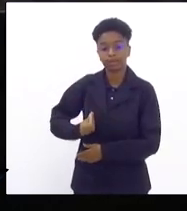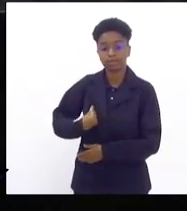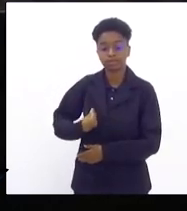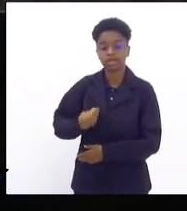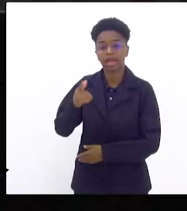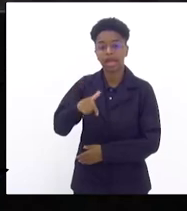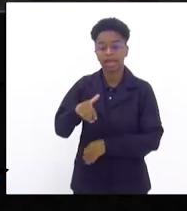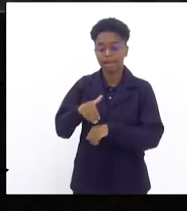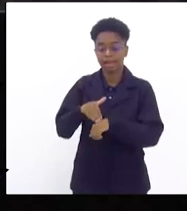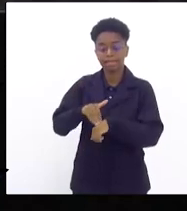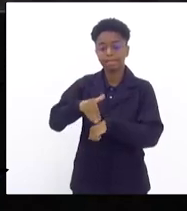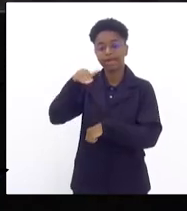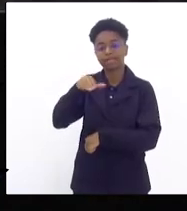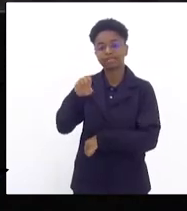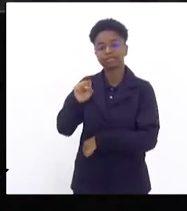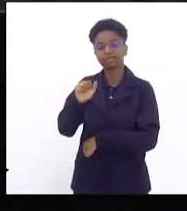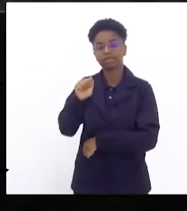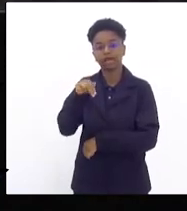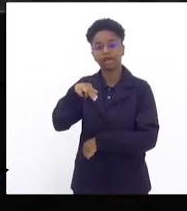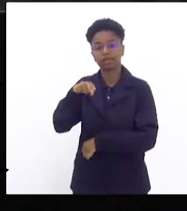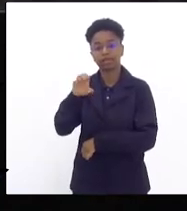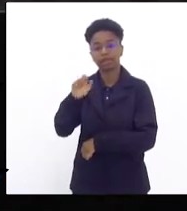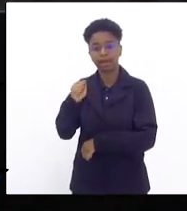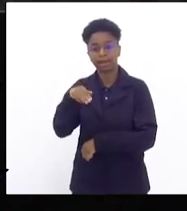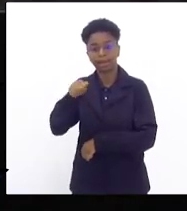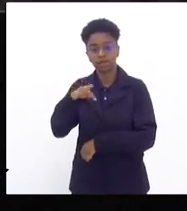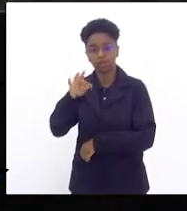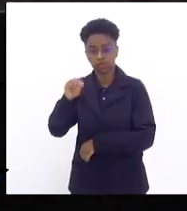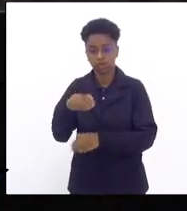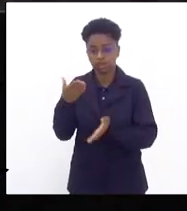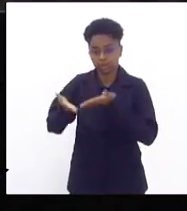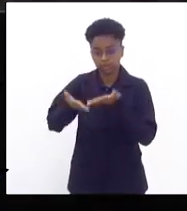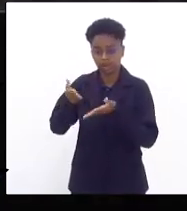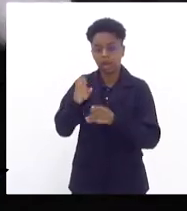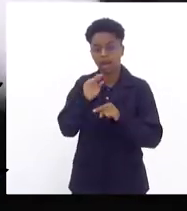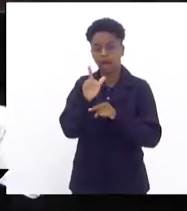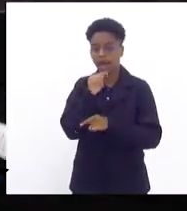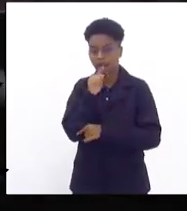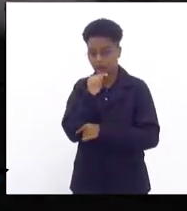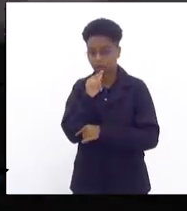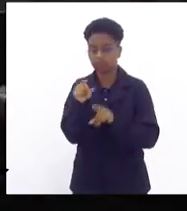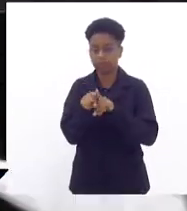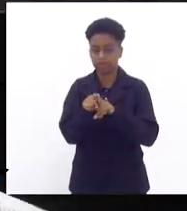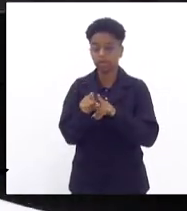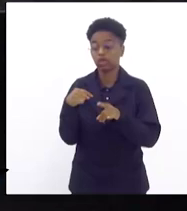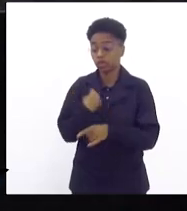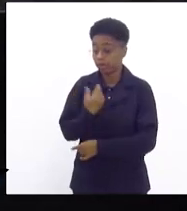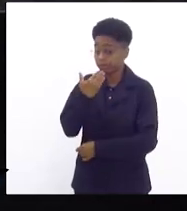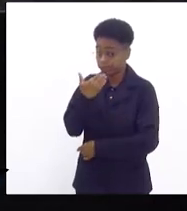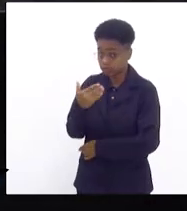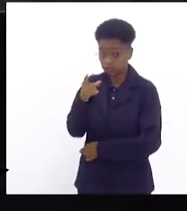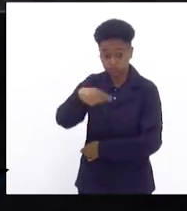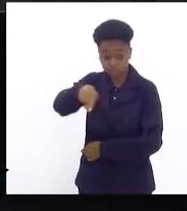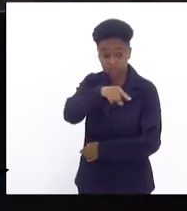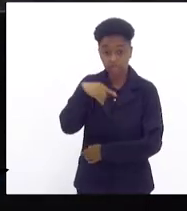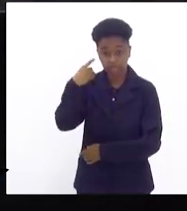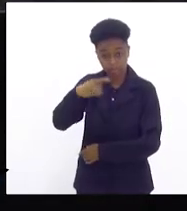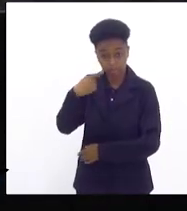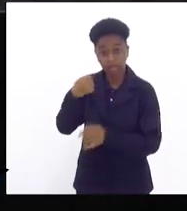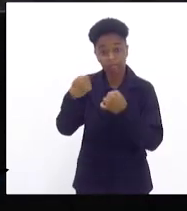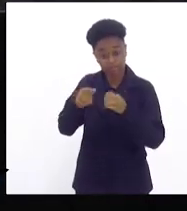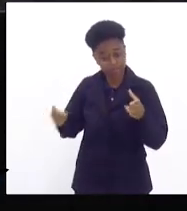saneamento que trata da questão da água da área da P5 e mais uma vez pedindo aos deputados que participem que são